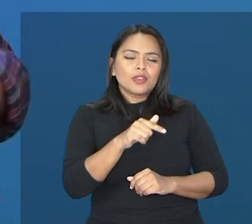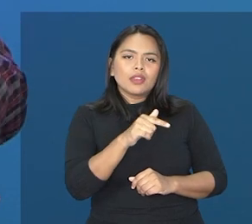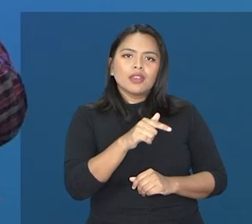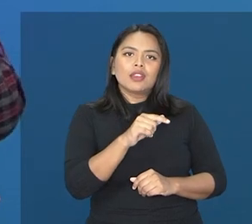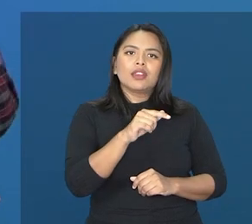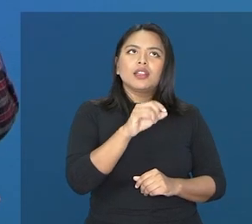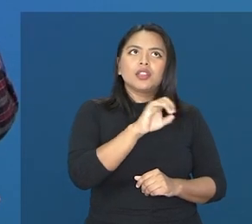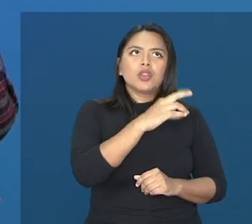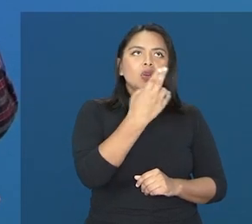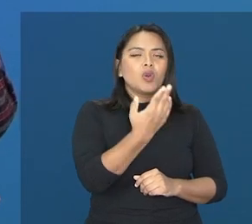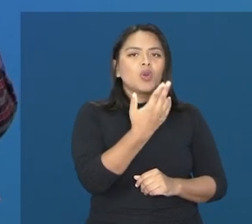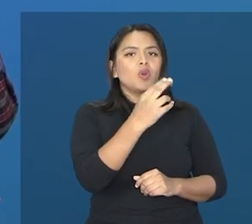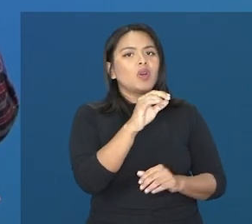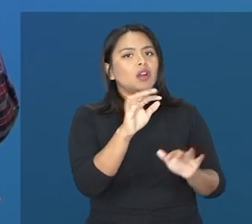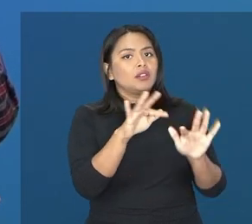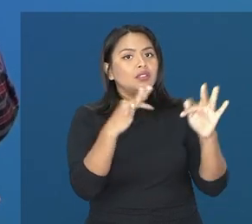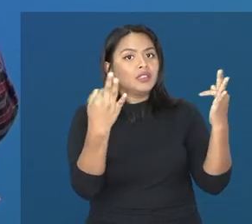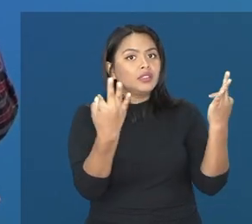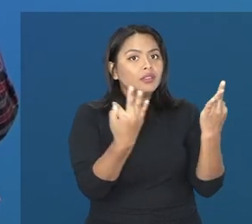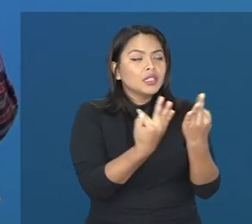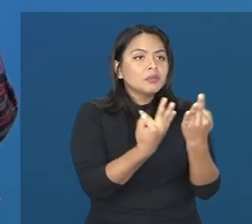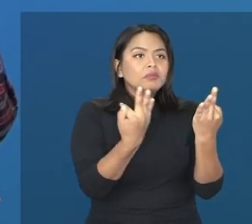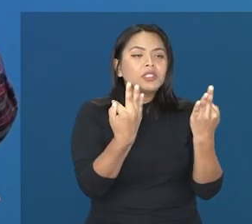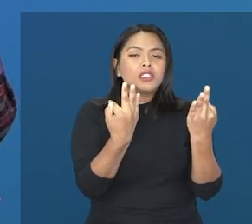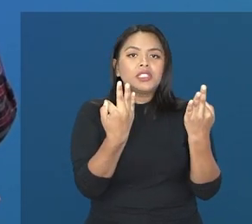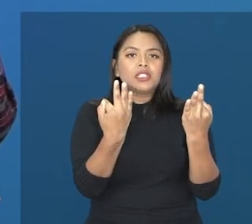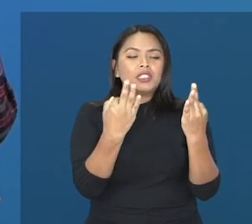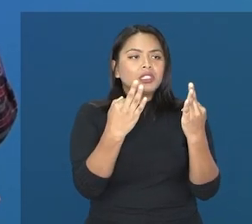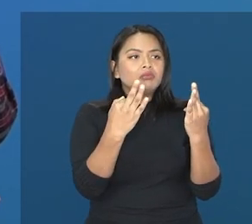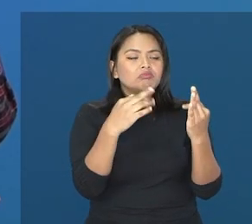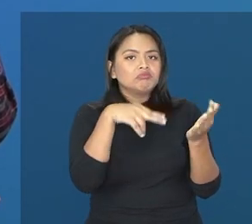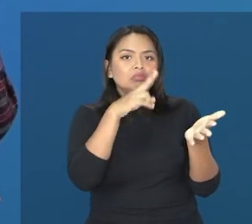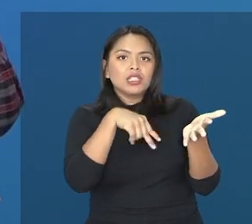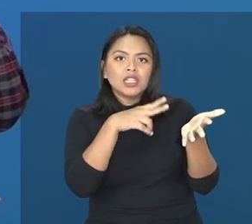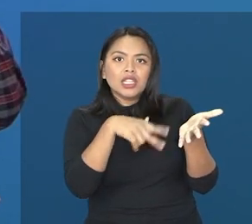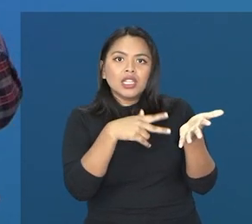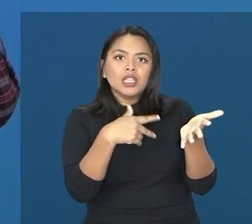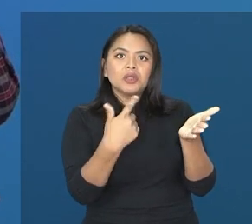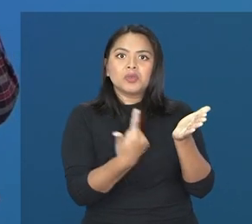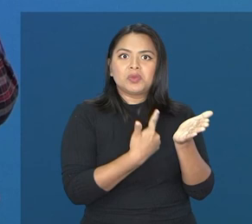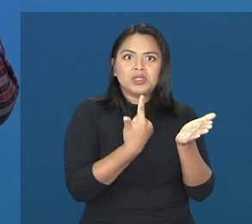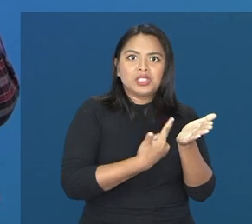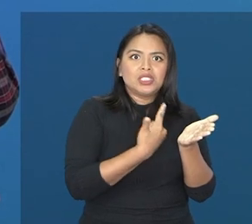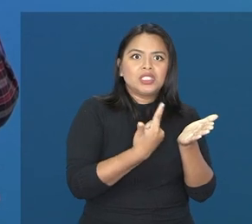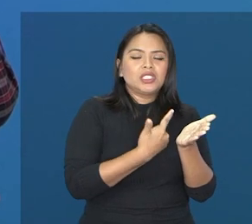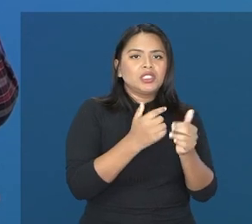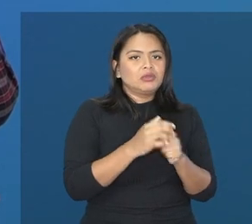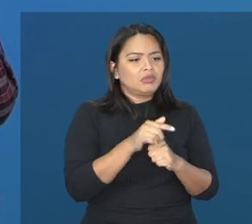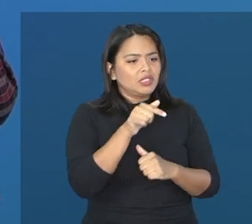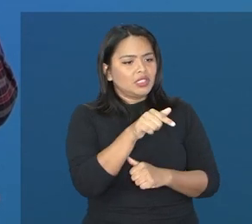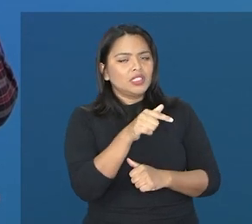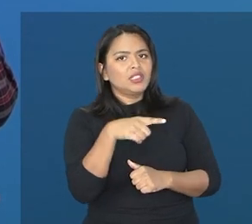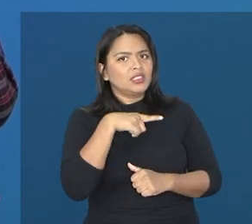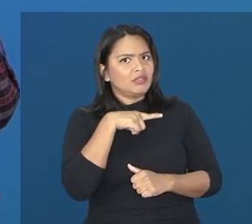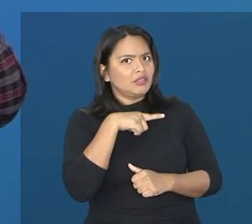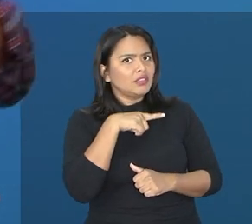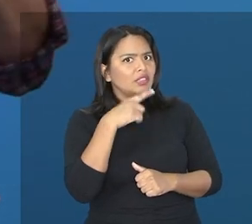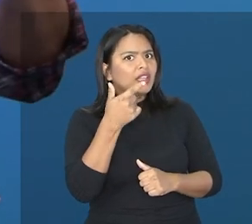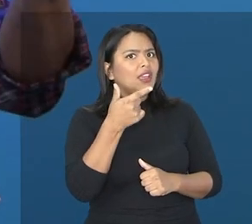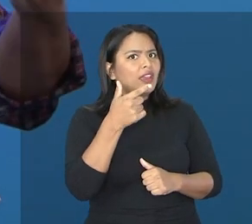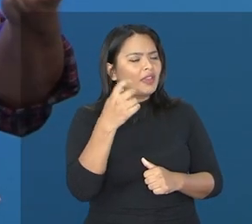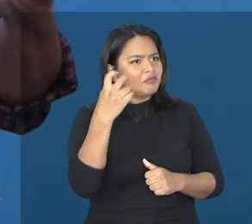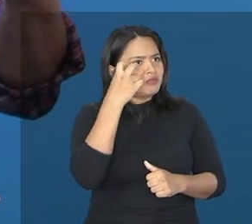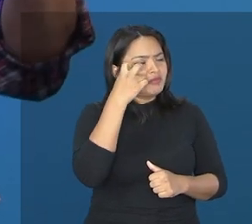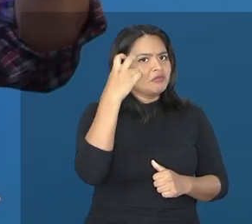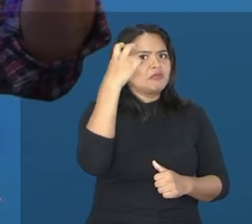ou então o seu entorno leu esse livro. Então, esse camarada também, ele tem altas habilidades, mas